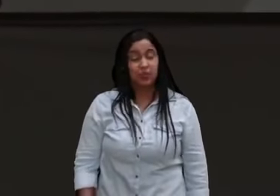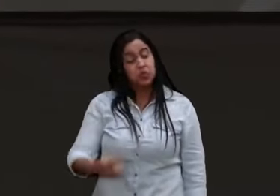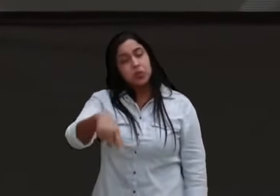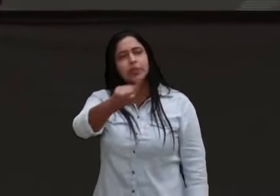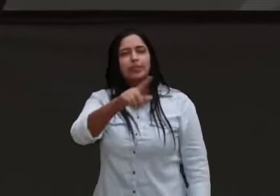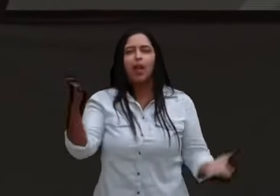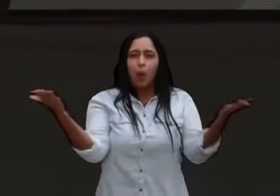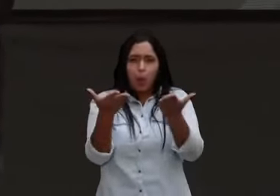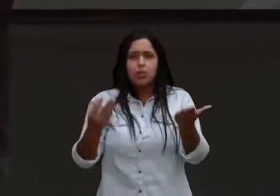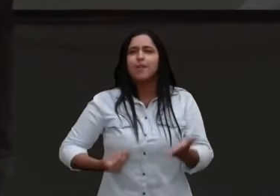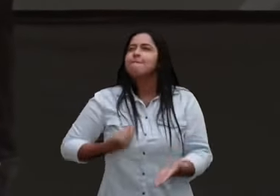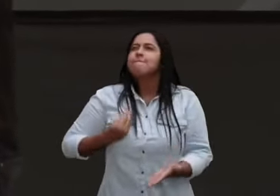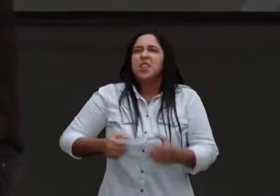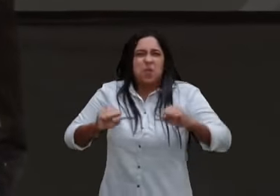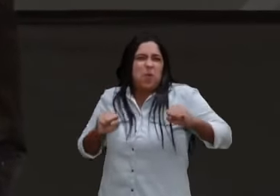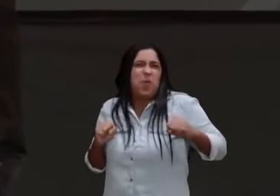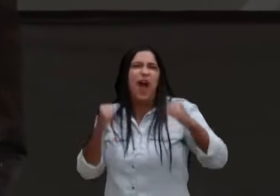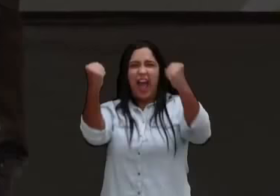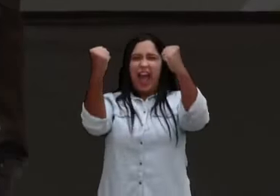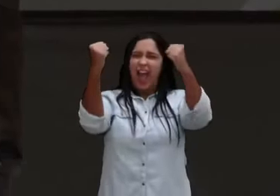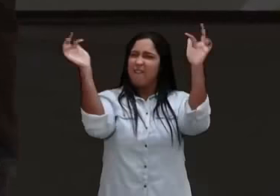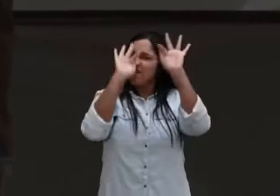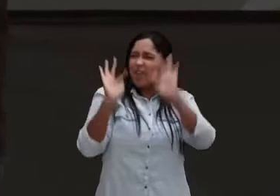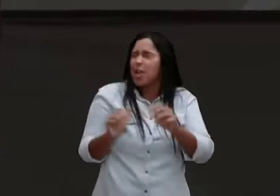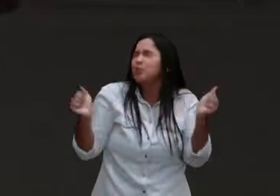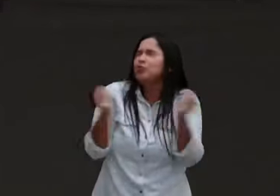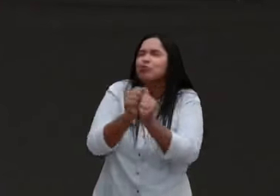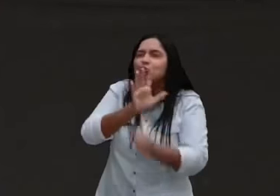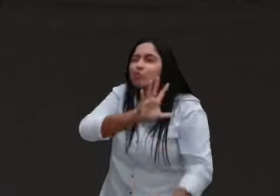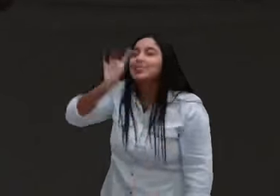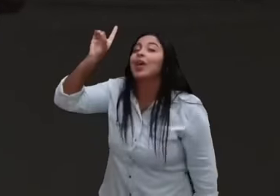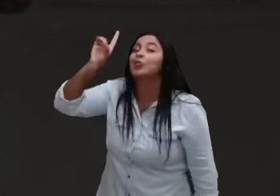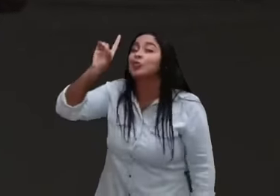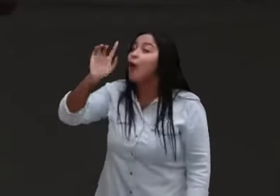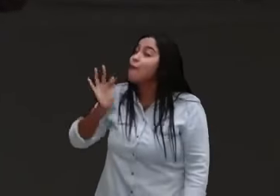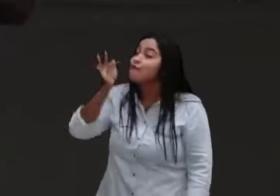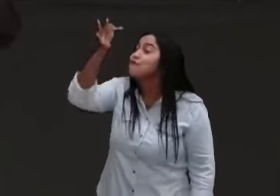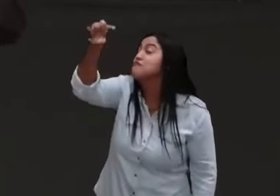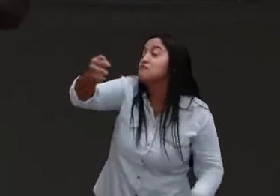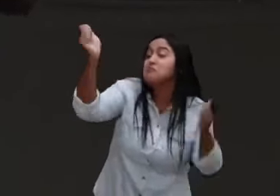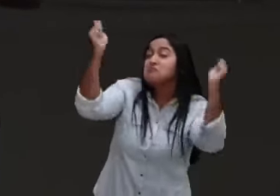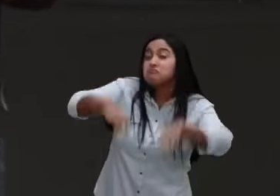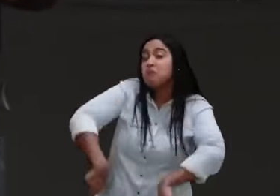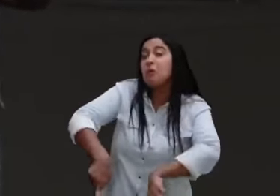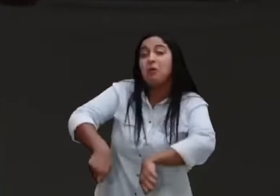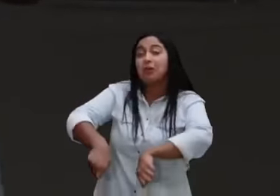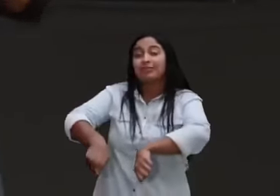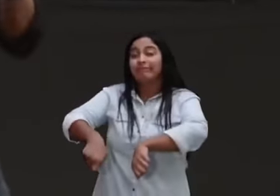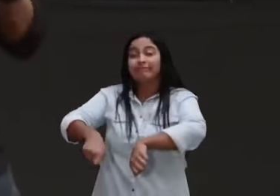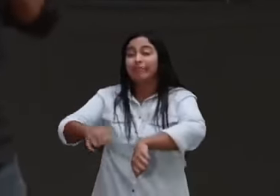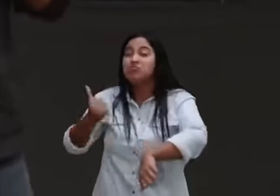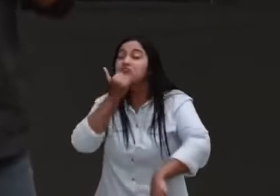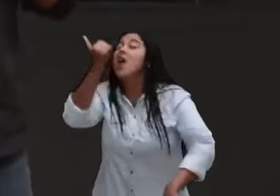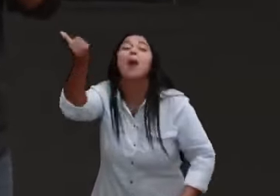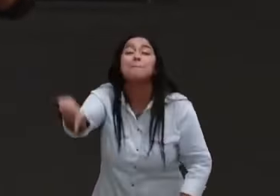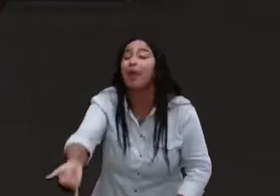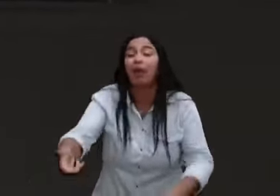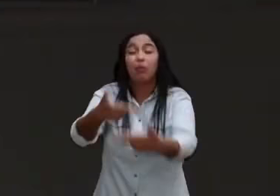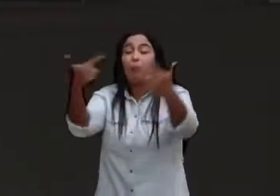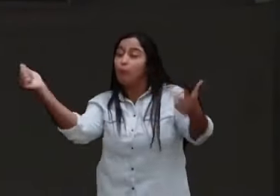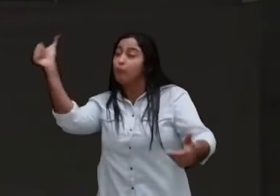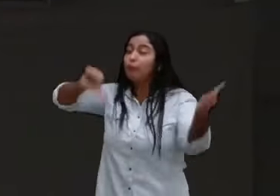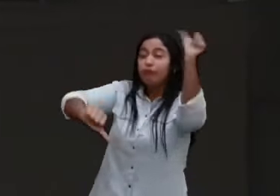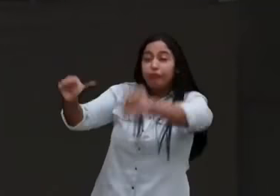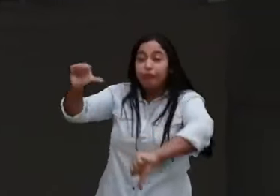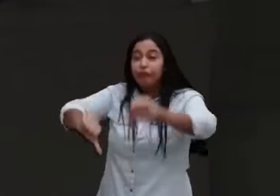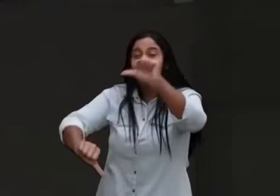com Deus, amanhã você está num flagelo espiritual, porque acontece uma cilada da vida, uma oportunidade da vida, você está meio fragilizado.